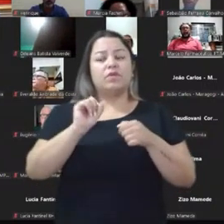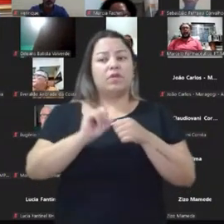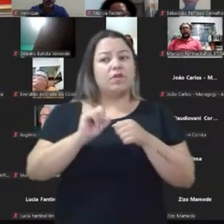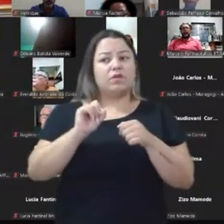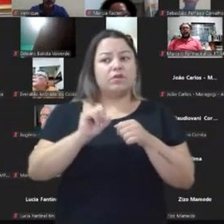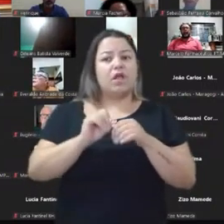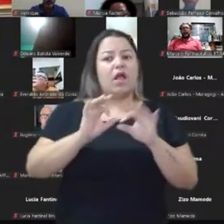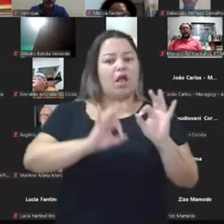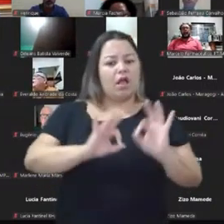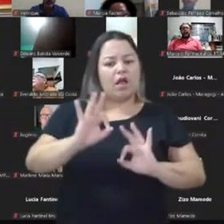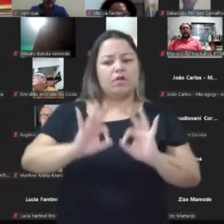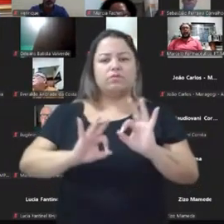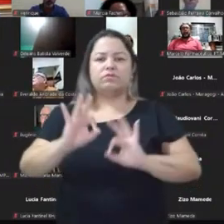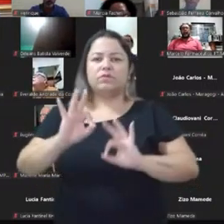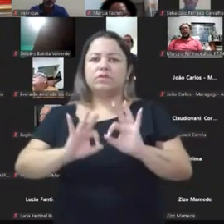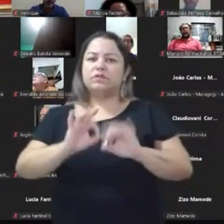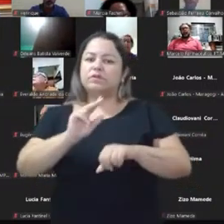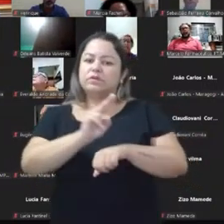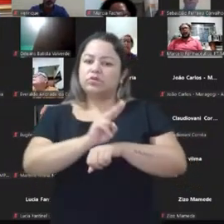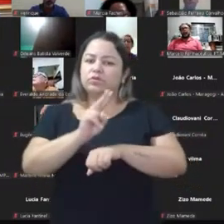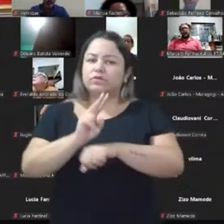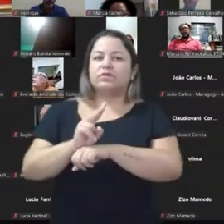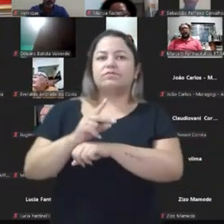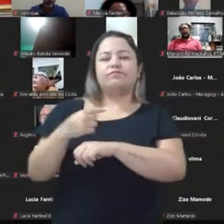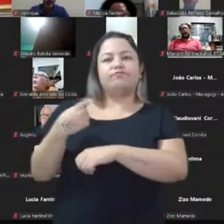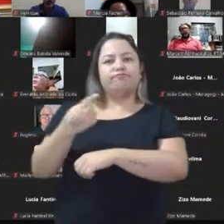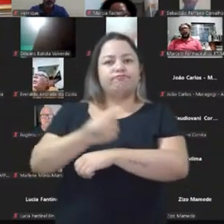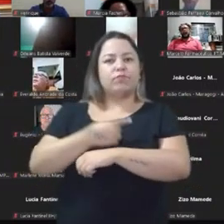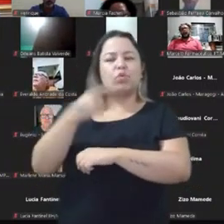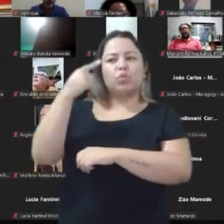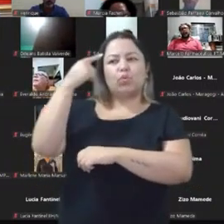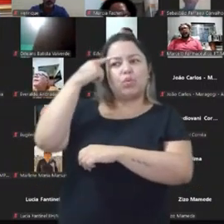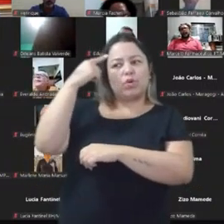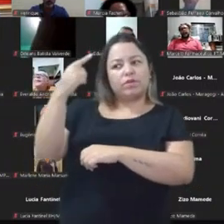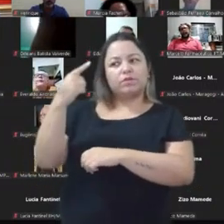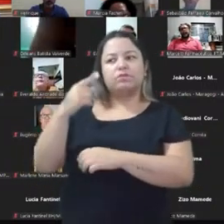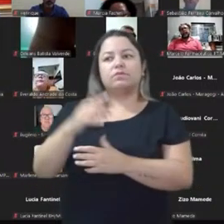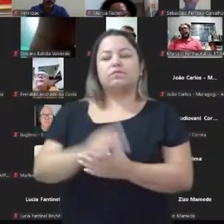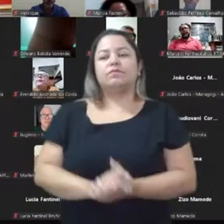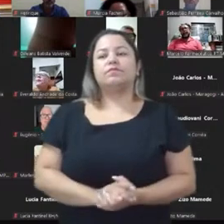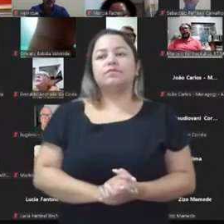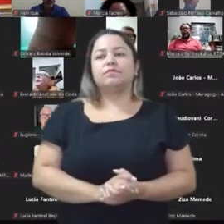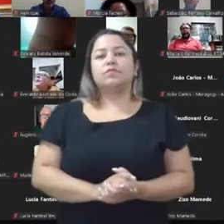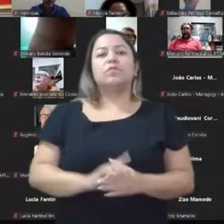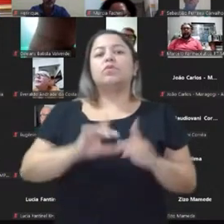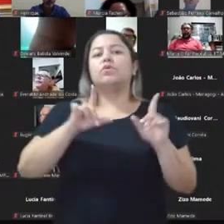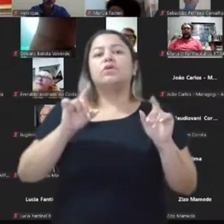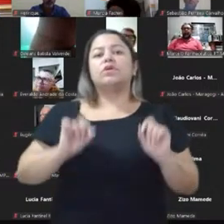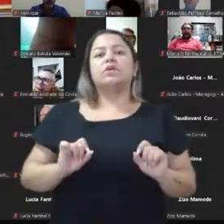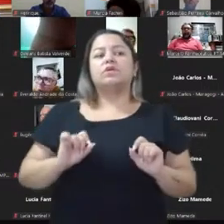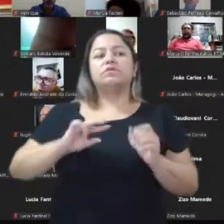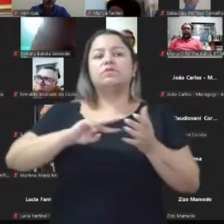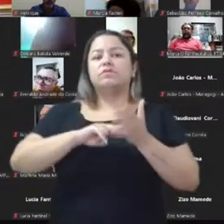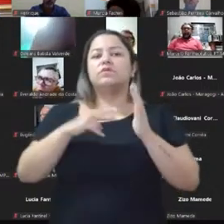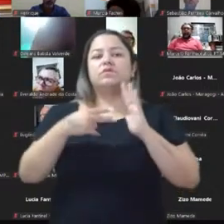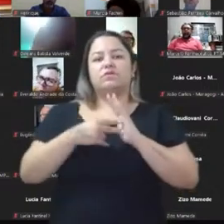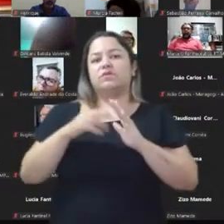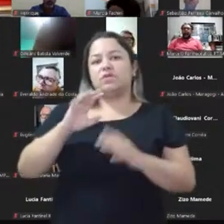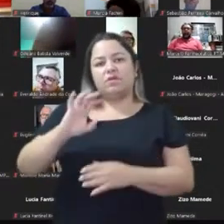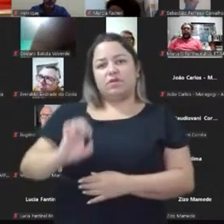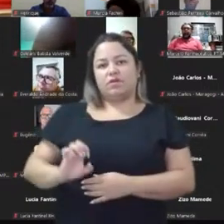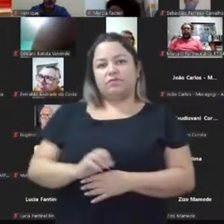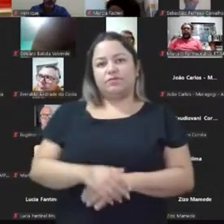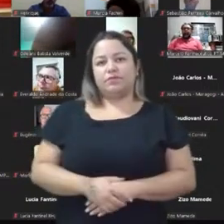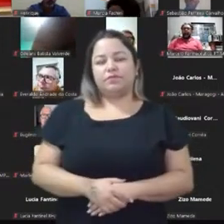organizado, defendendo as nossas ideias. Por exemplo, o que é ser de esquerda? Nós não defendemos isso nas redes.